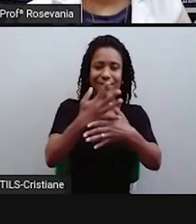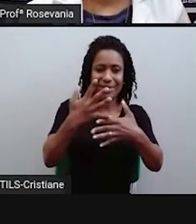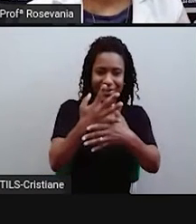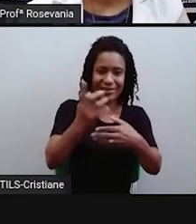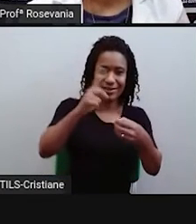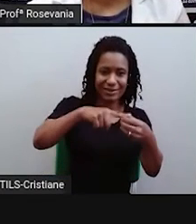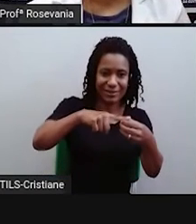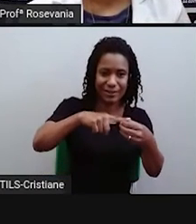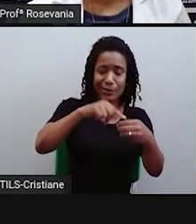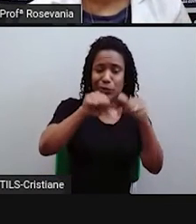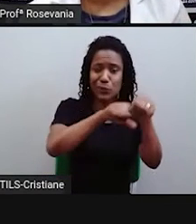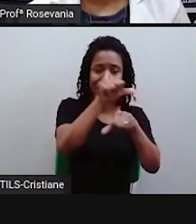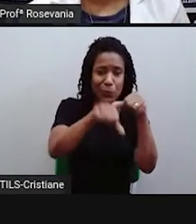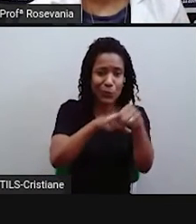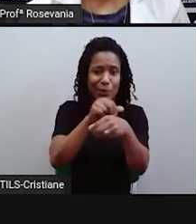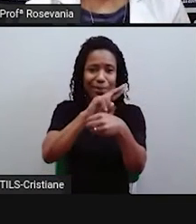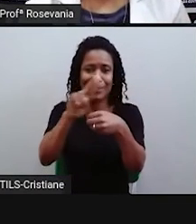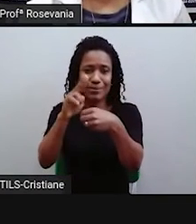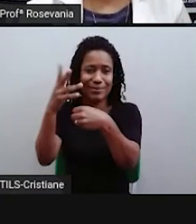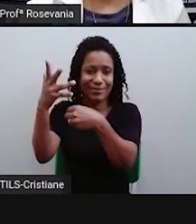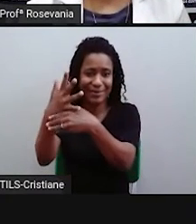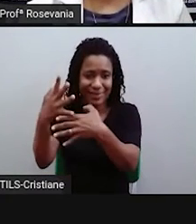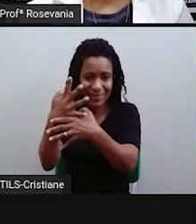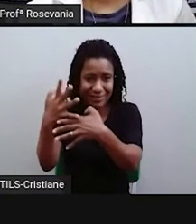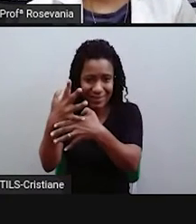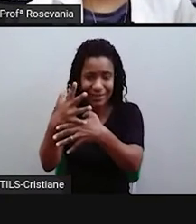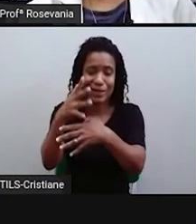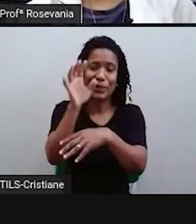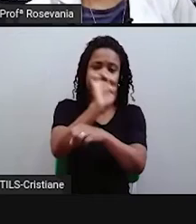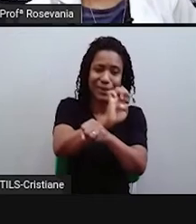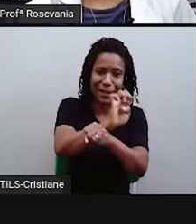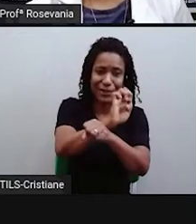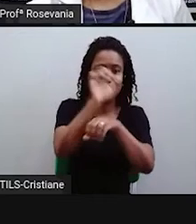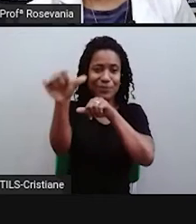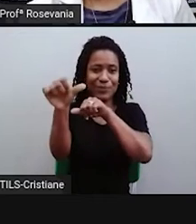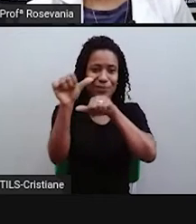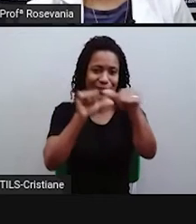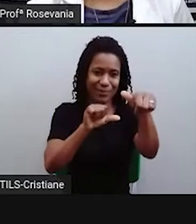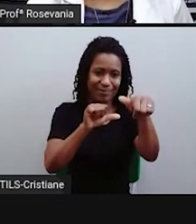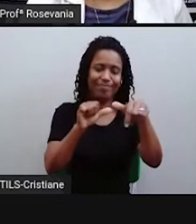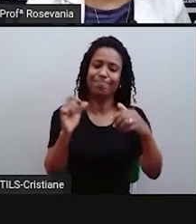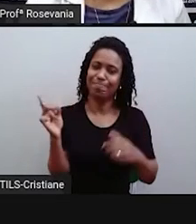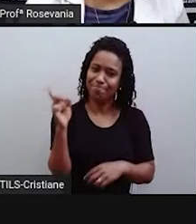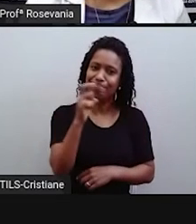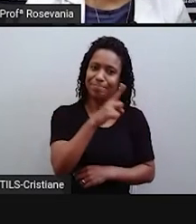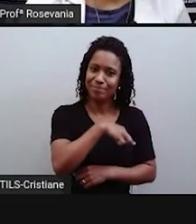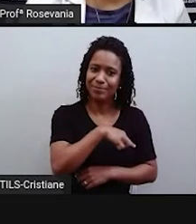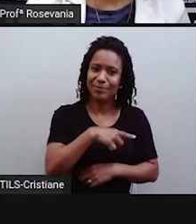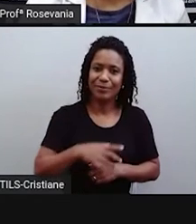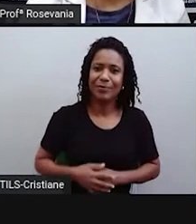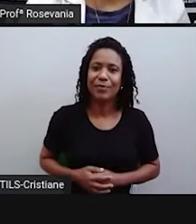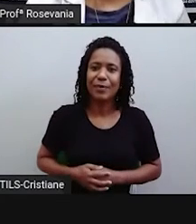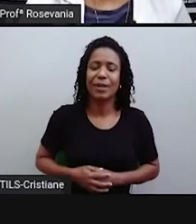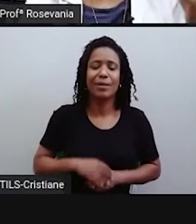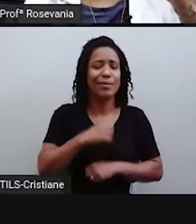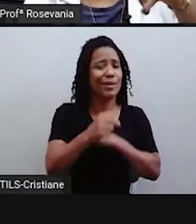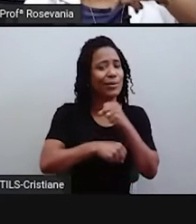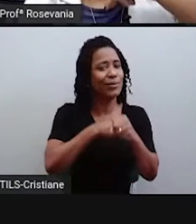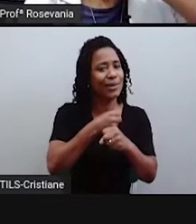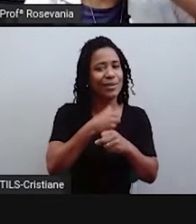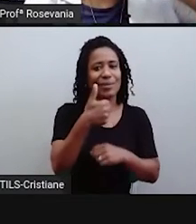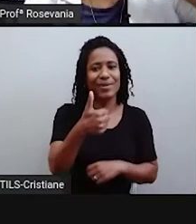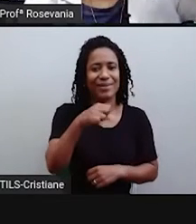província recebe outro nome. Até a documentação deve dar um pouquinho de trabalho. Já em 1913, já século XX,